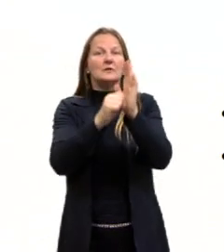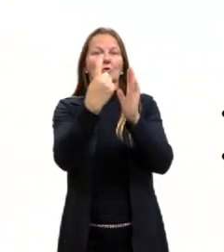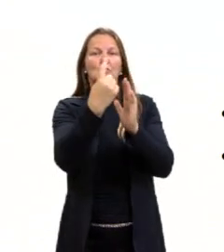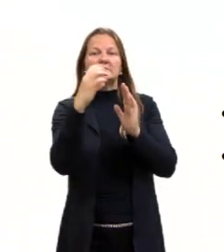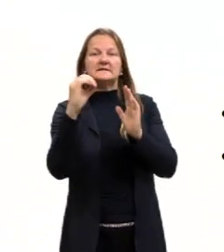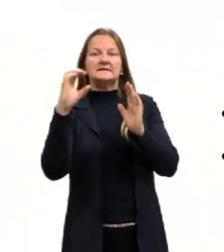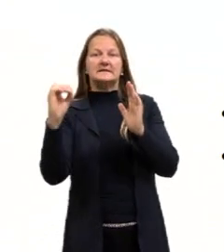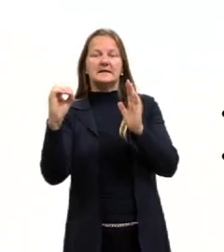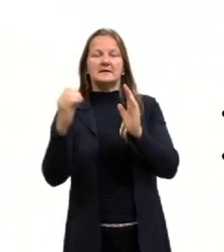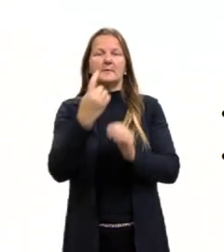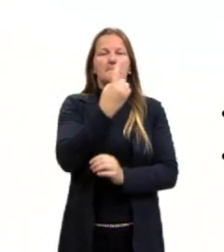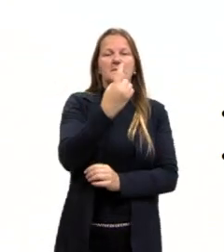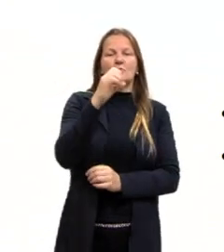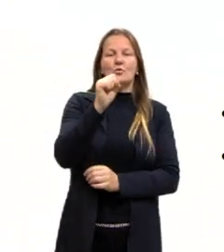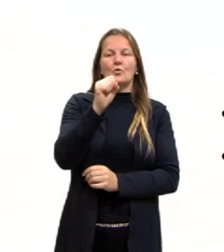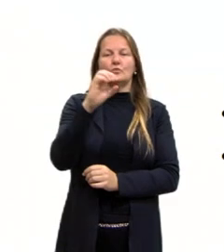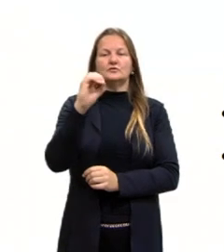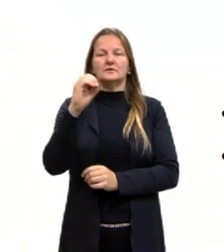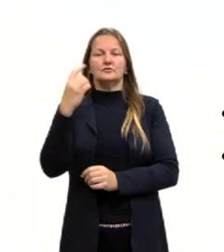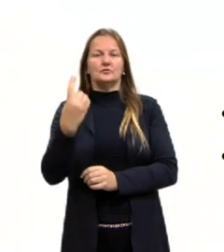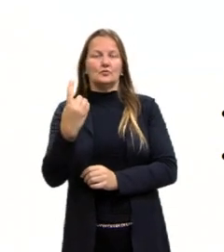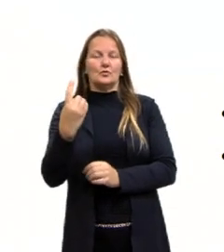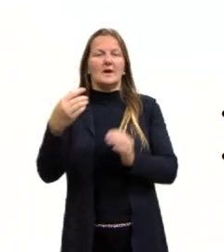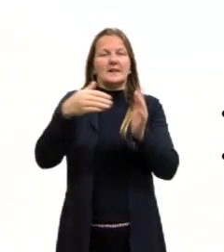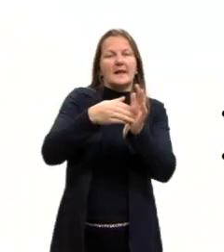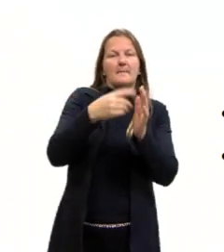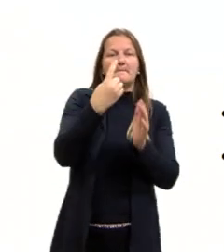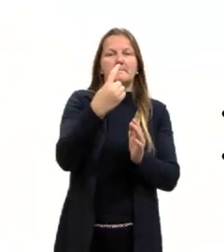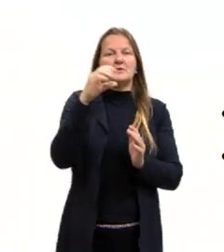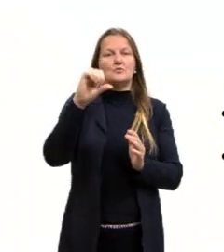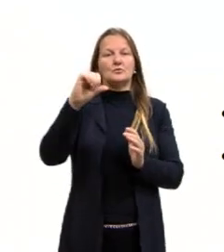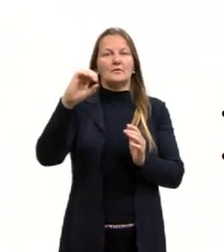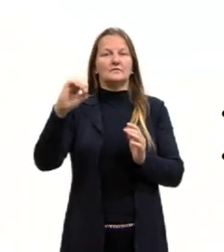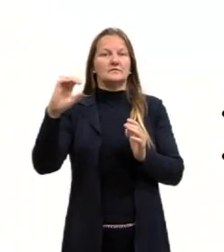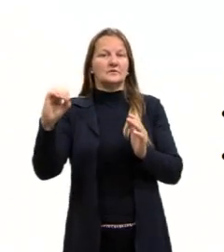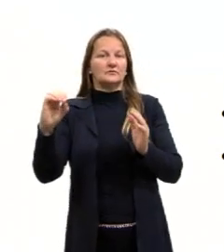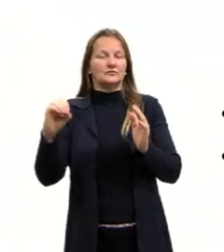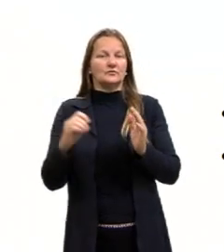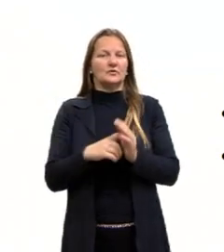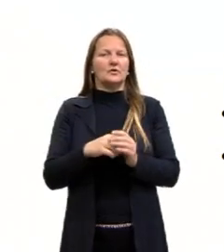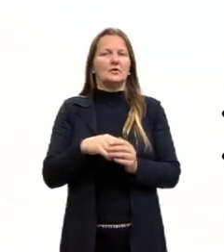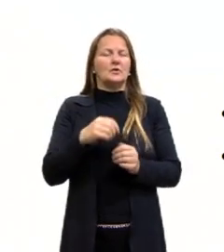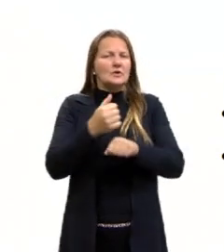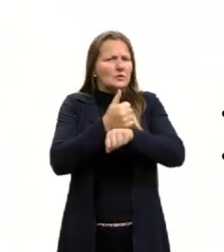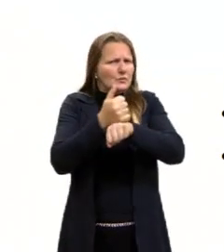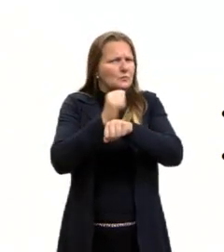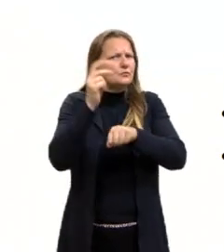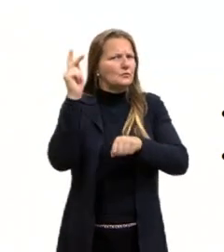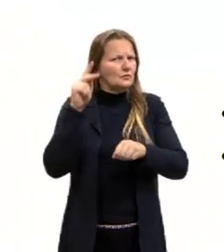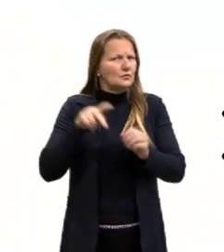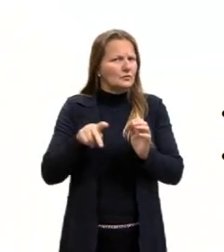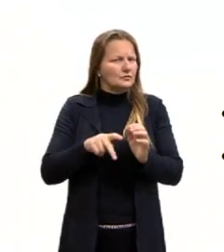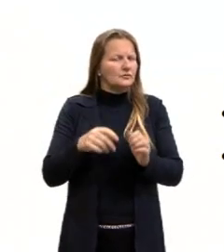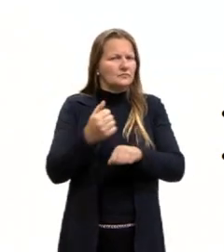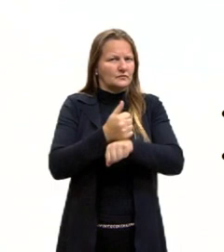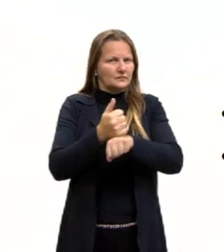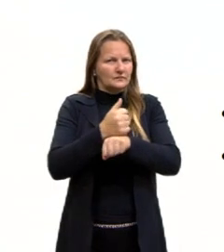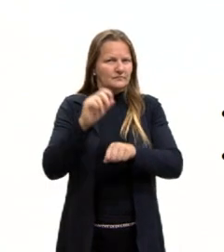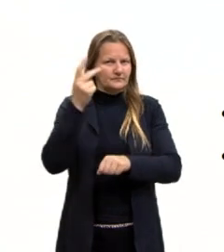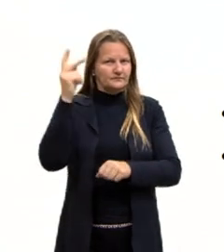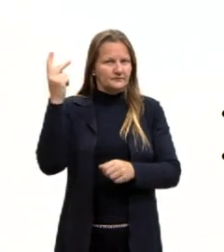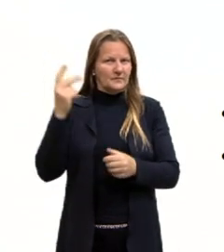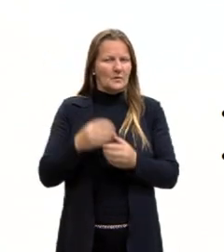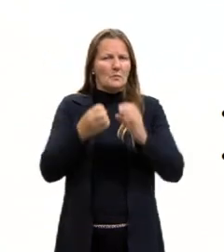1801 até 1900. Mas, o Hobsbawm, ele pensa como um historiador sobre as